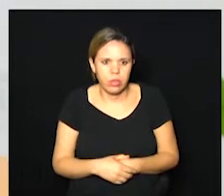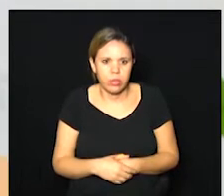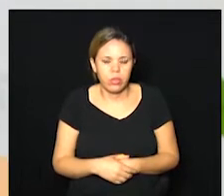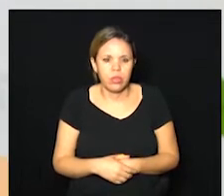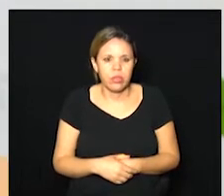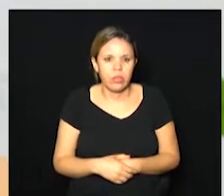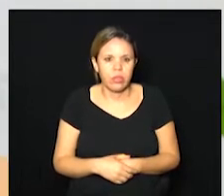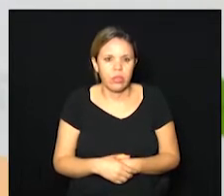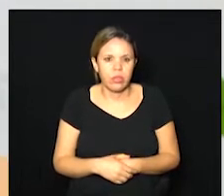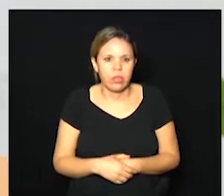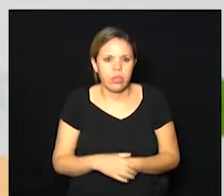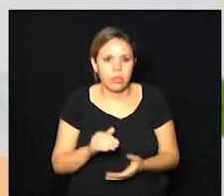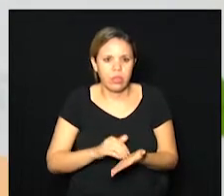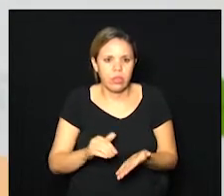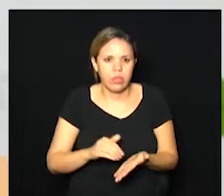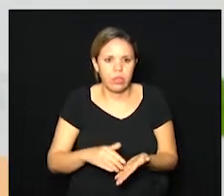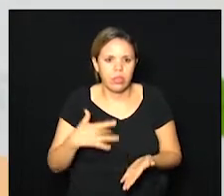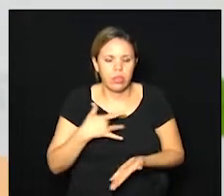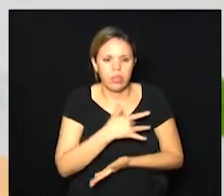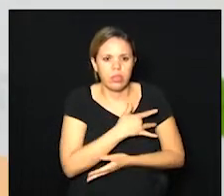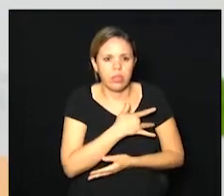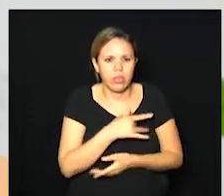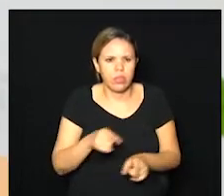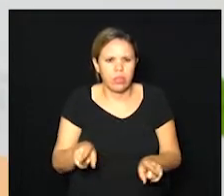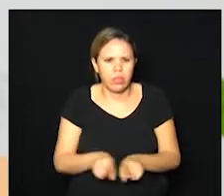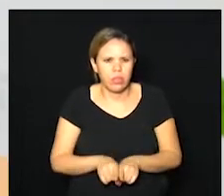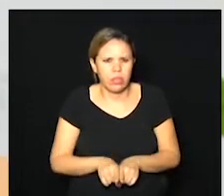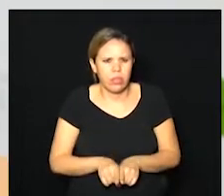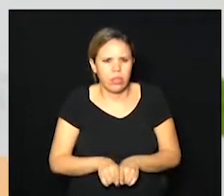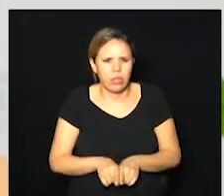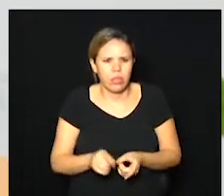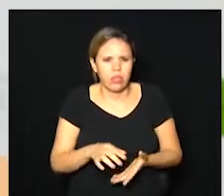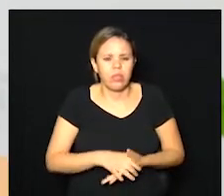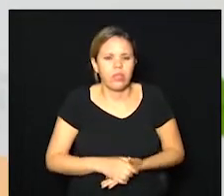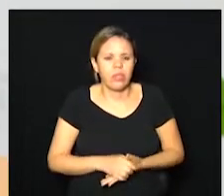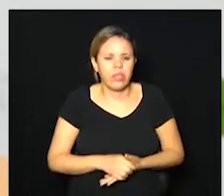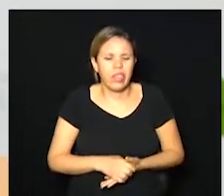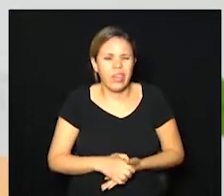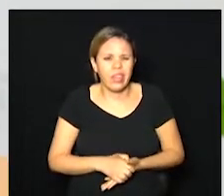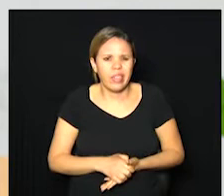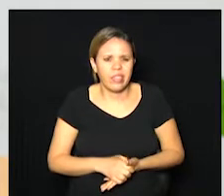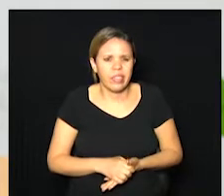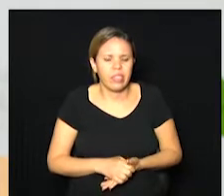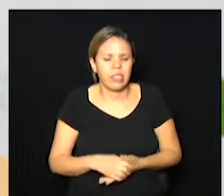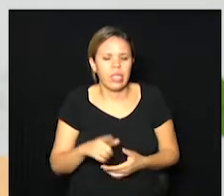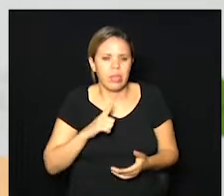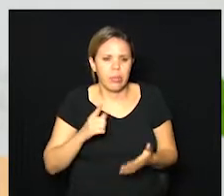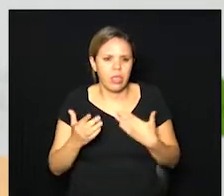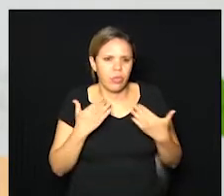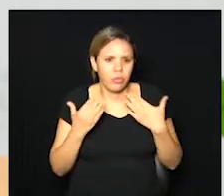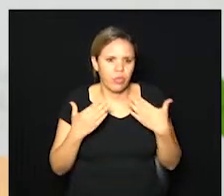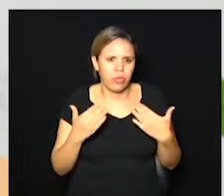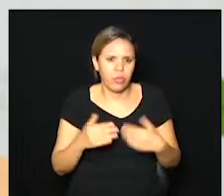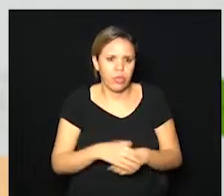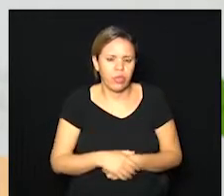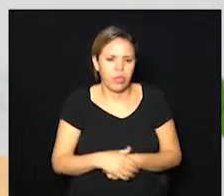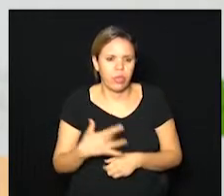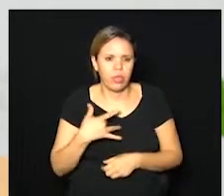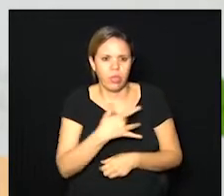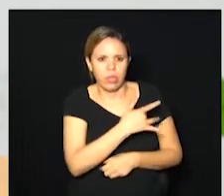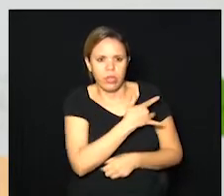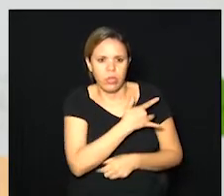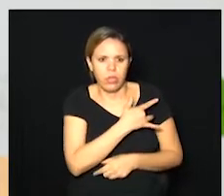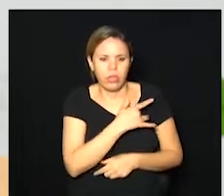tanto com o secretário de saúde, quanto também, depois que nós terminamos a conversa, a saúde vai